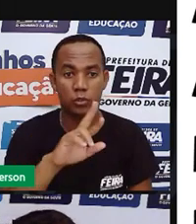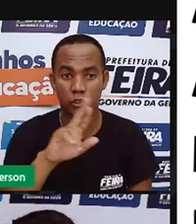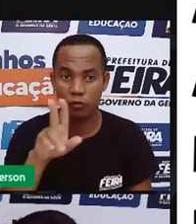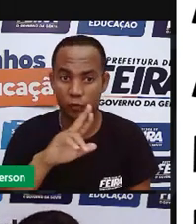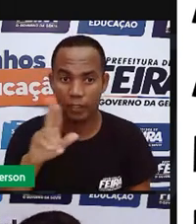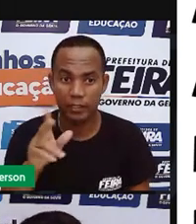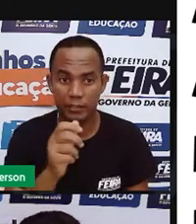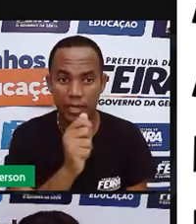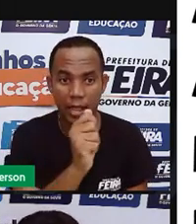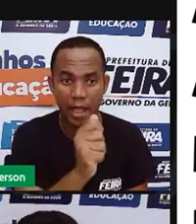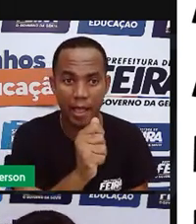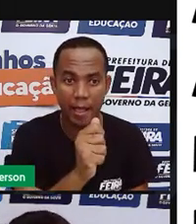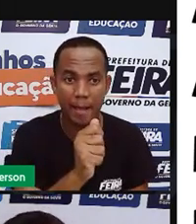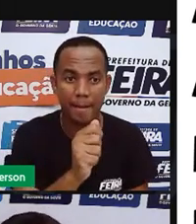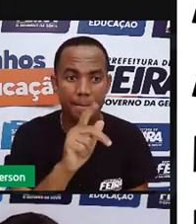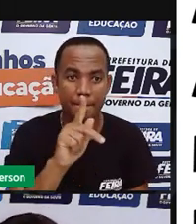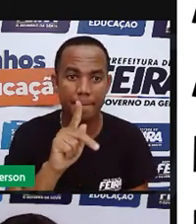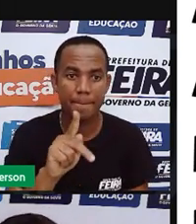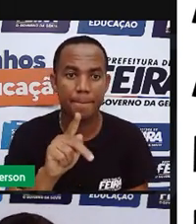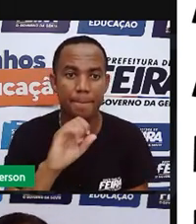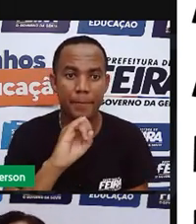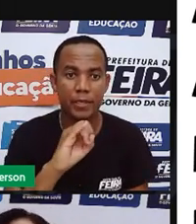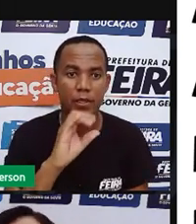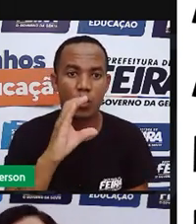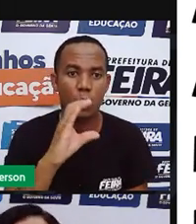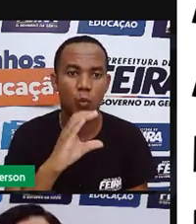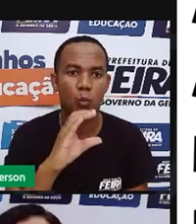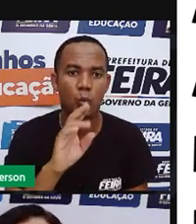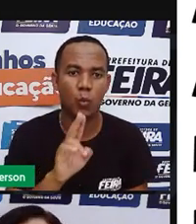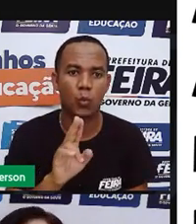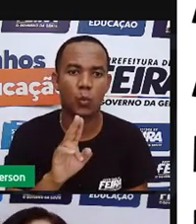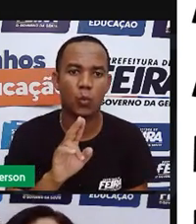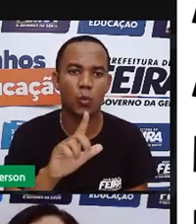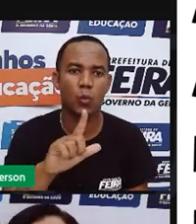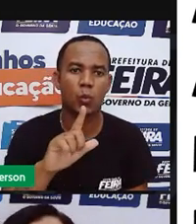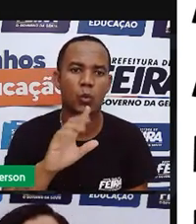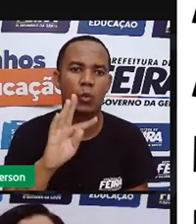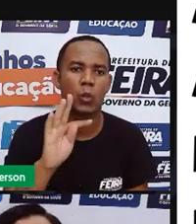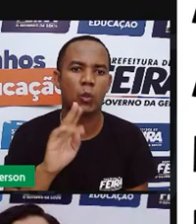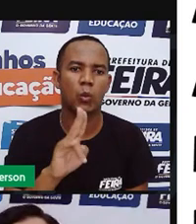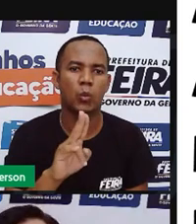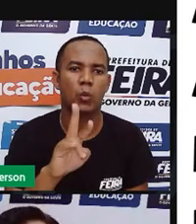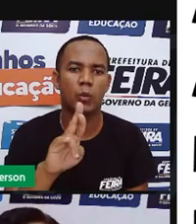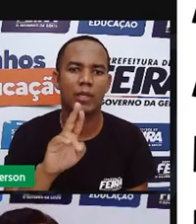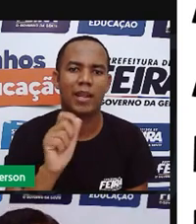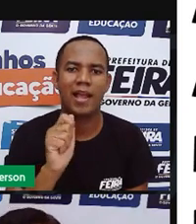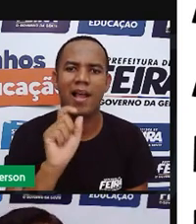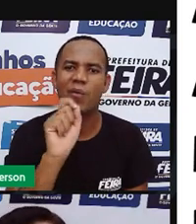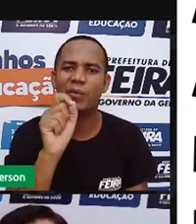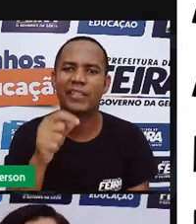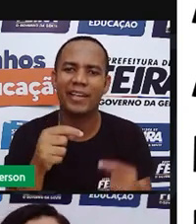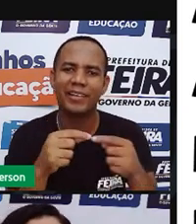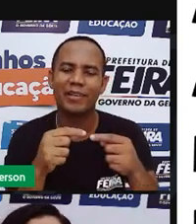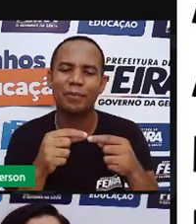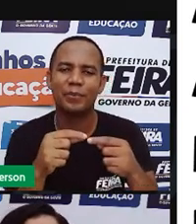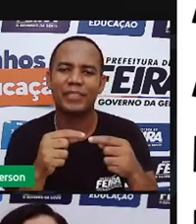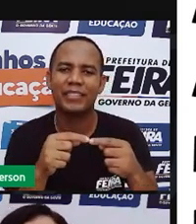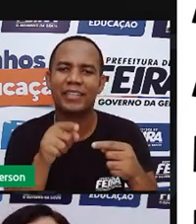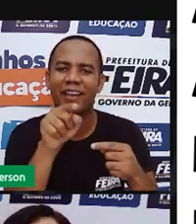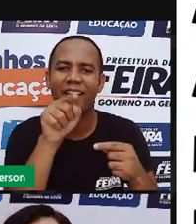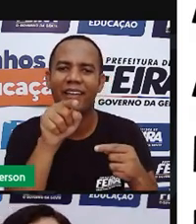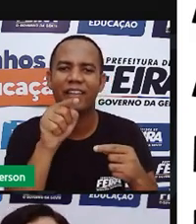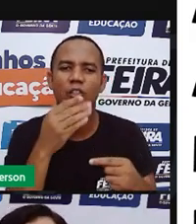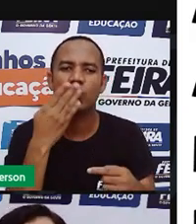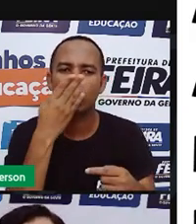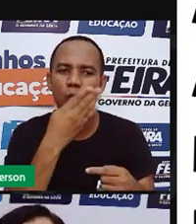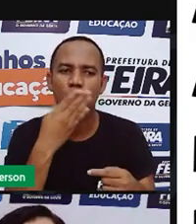Apicultura, ó, é da abelha. As pessoas, que é o apicultor, ele tem